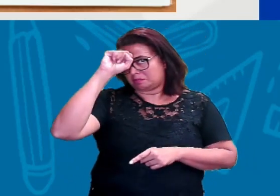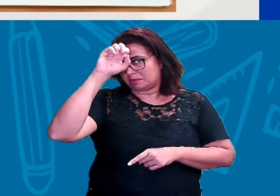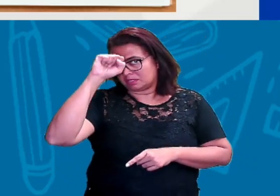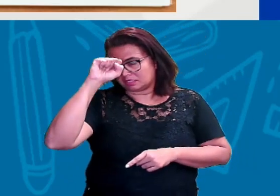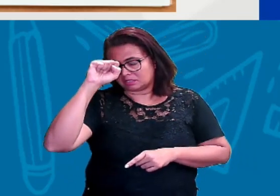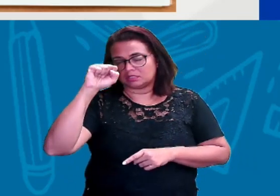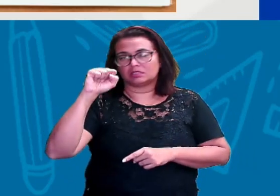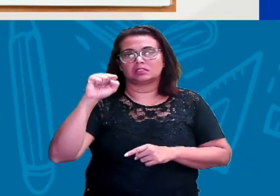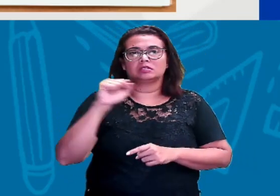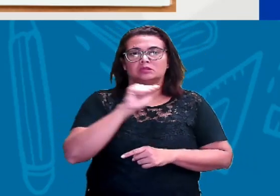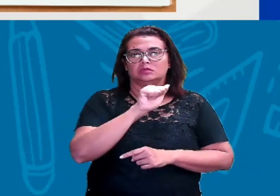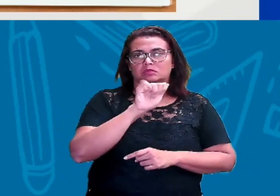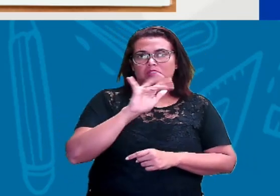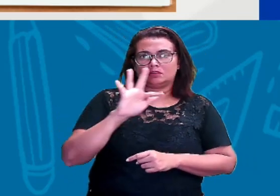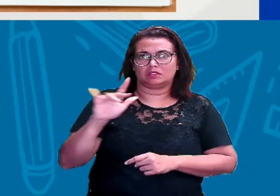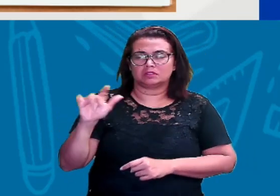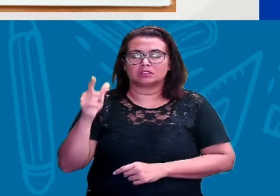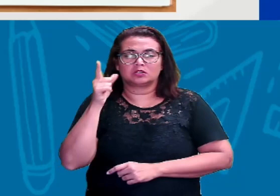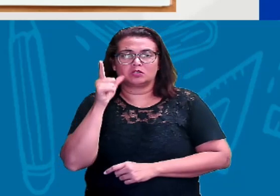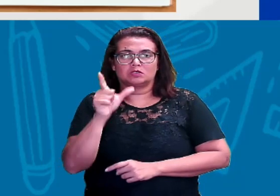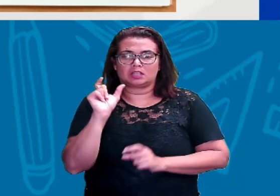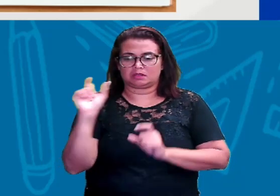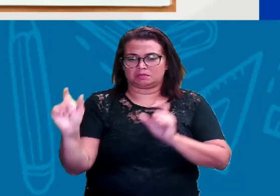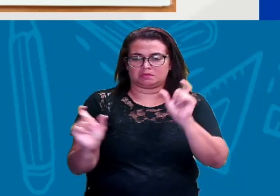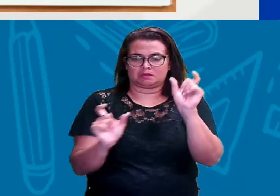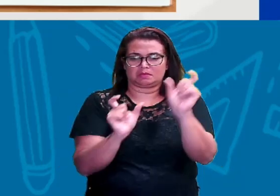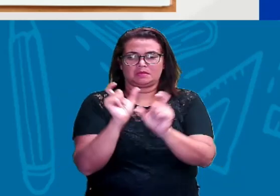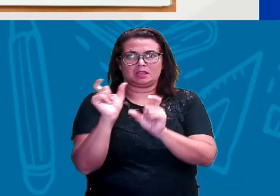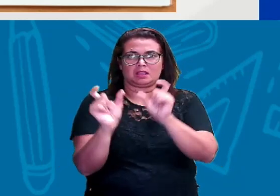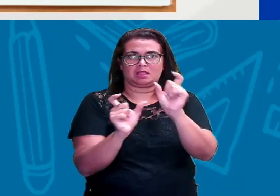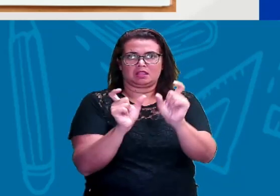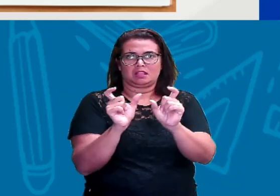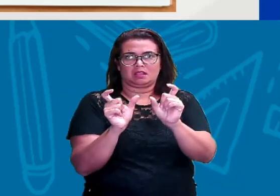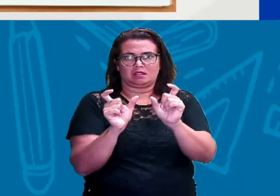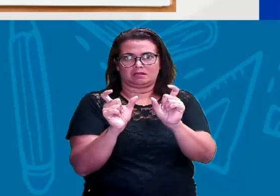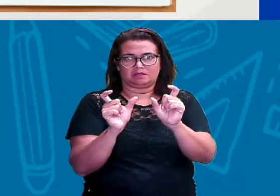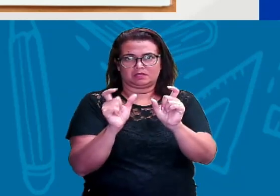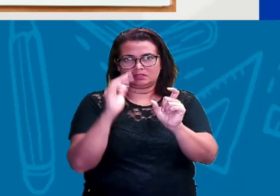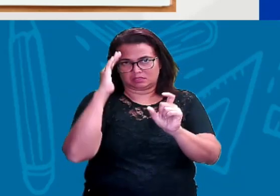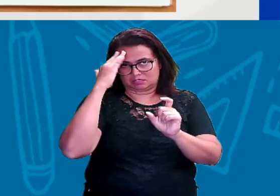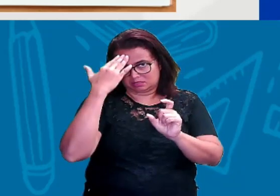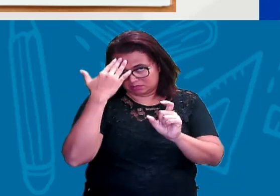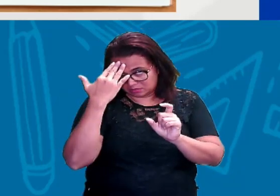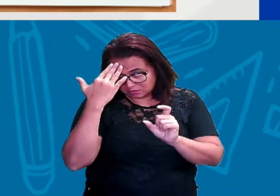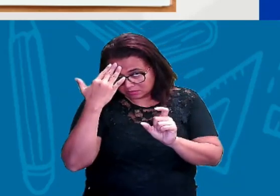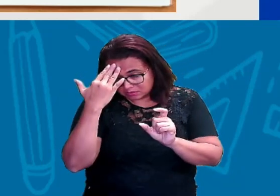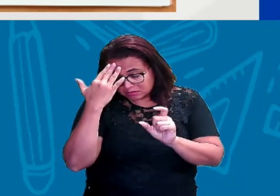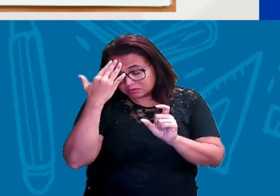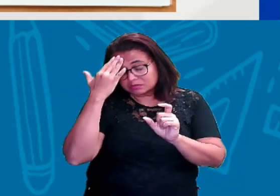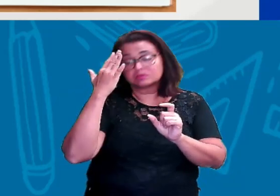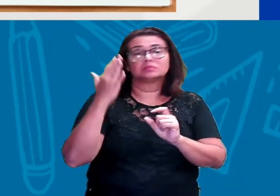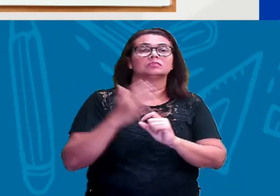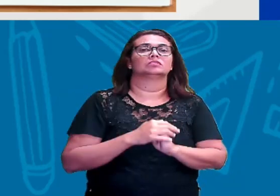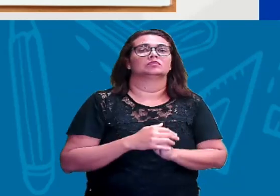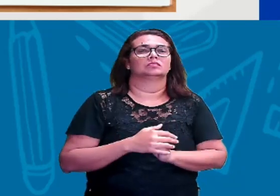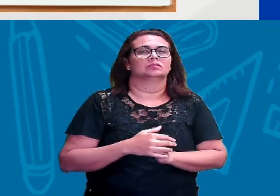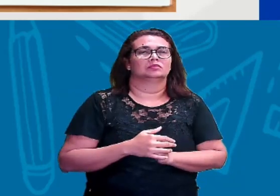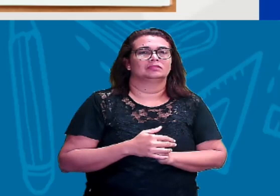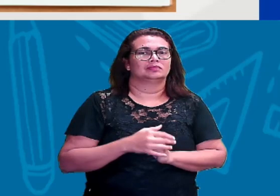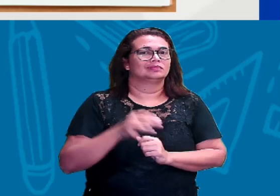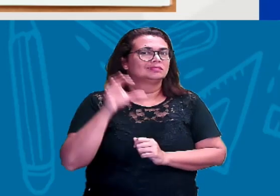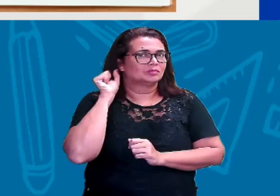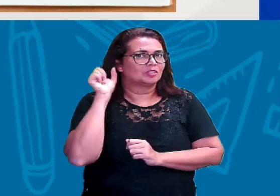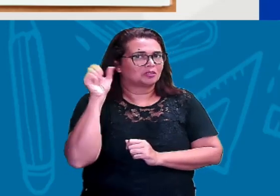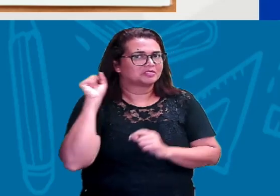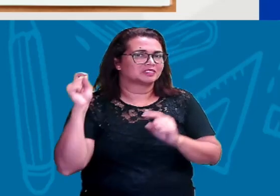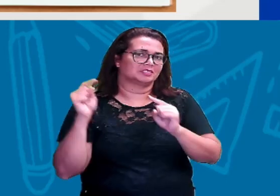consegue soletrar determinadas palavras e aí você consegue ser compreendido. Então, vem aí